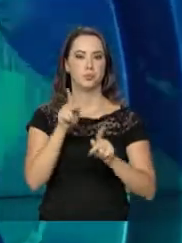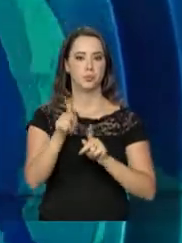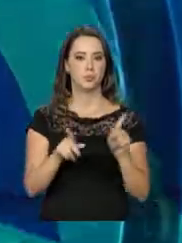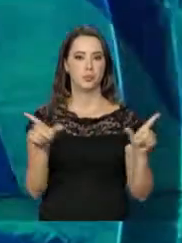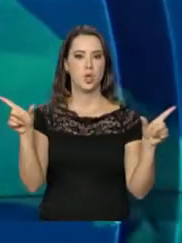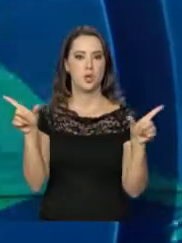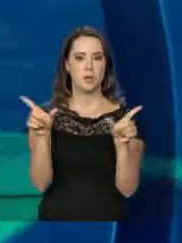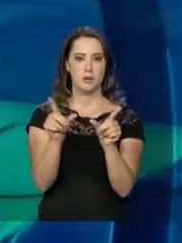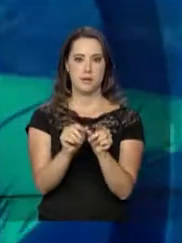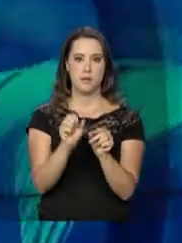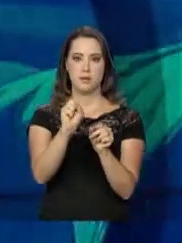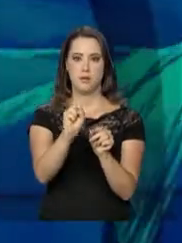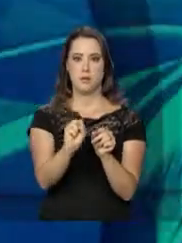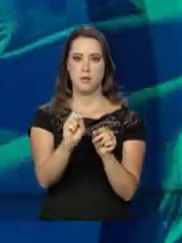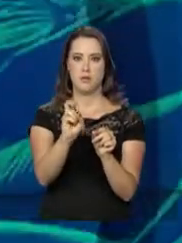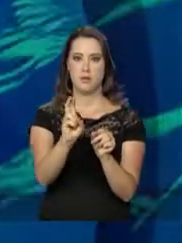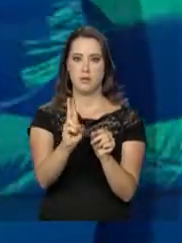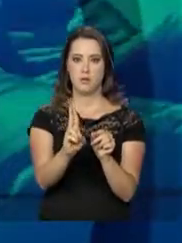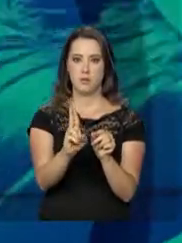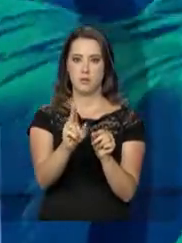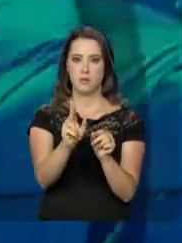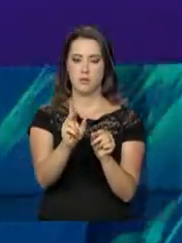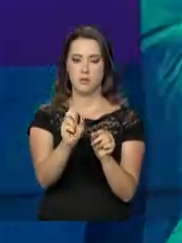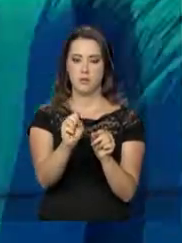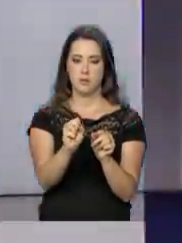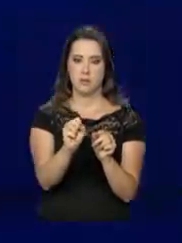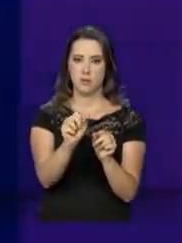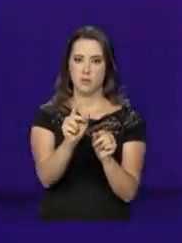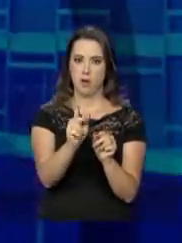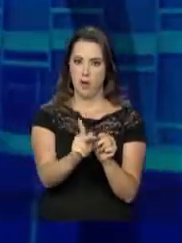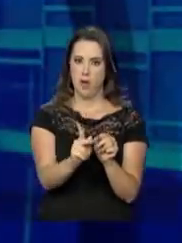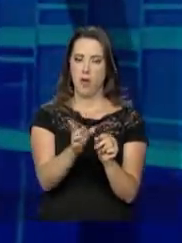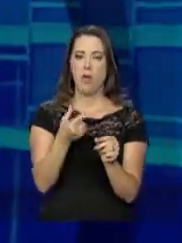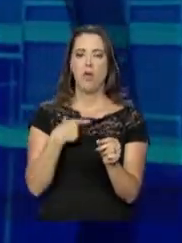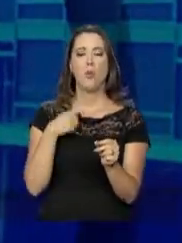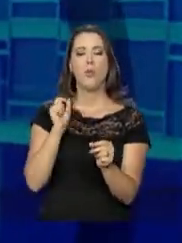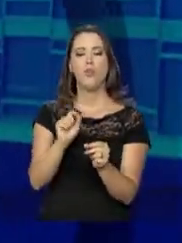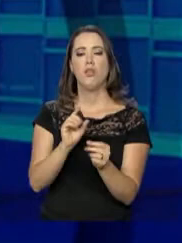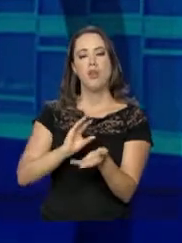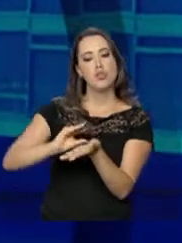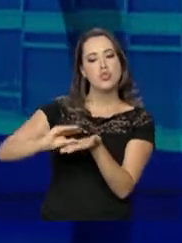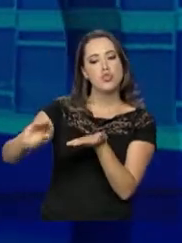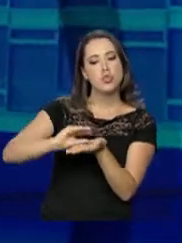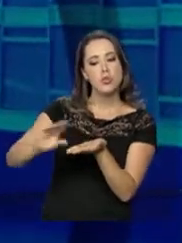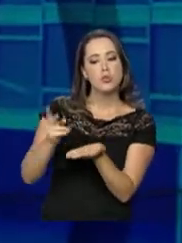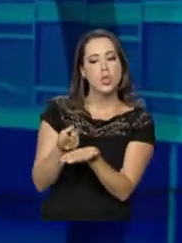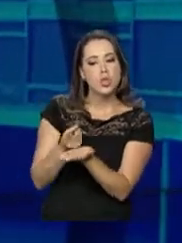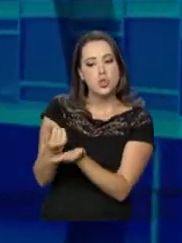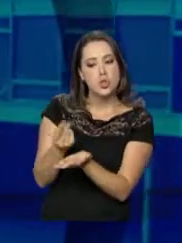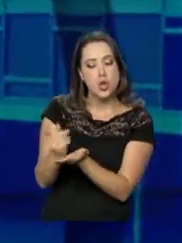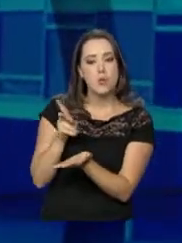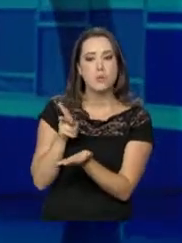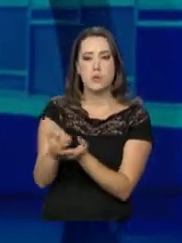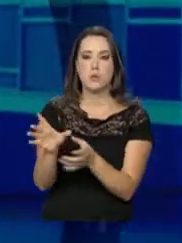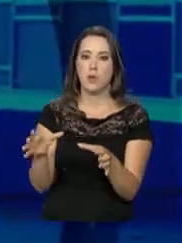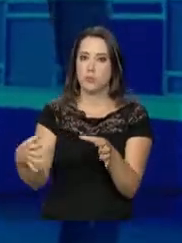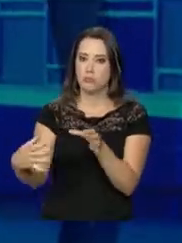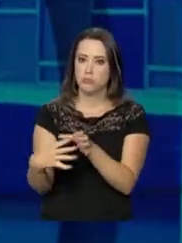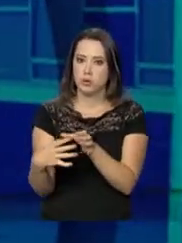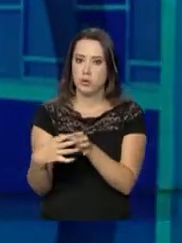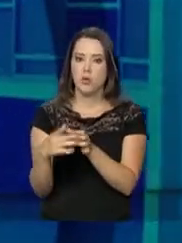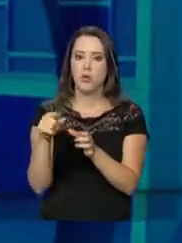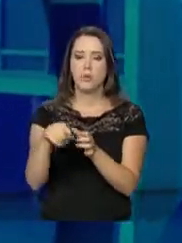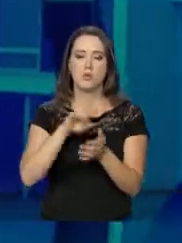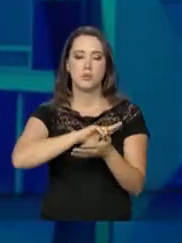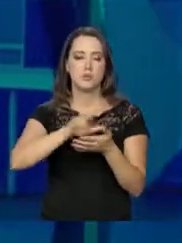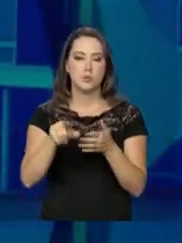é a destinação de recursos permanentes para a área da segurança. Isso permite a ampliação de uma série de ações, como a Rede Integrada de